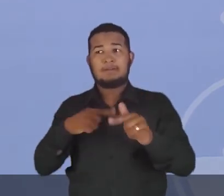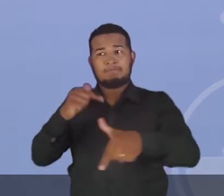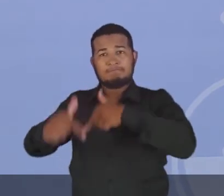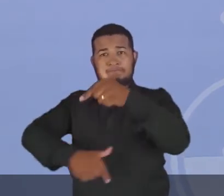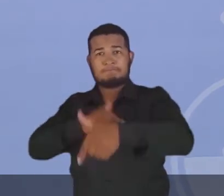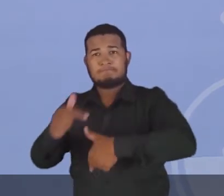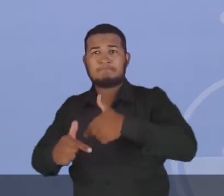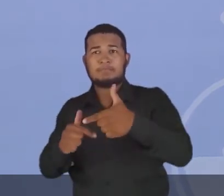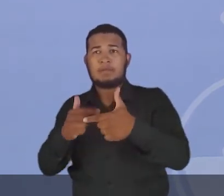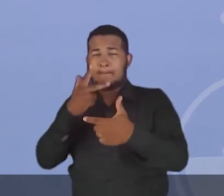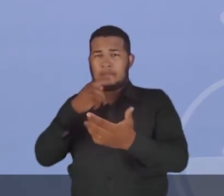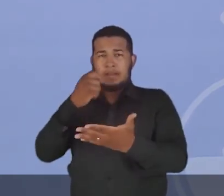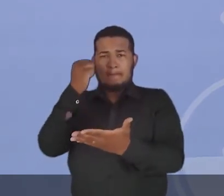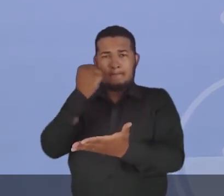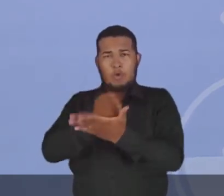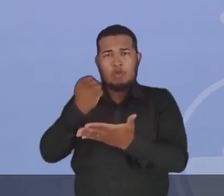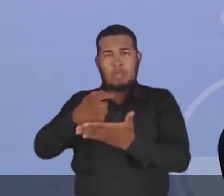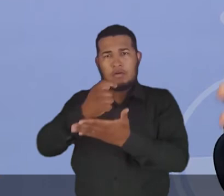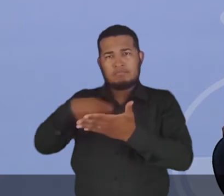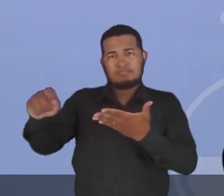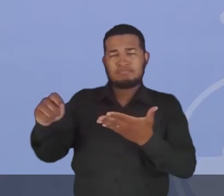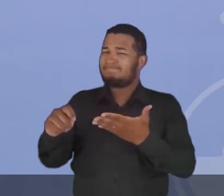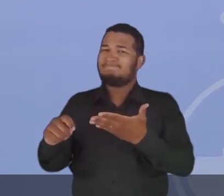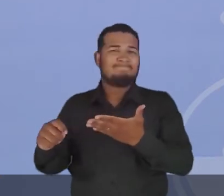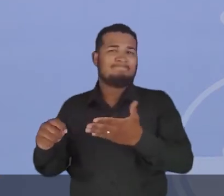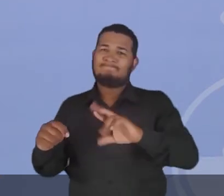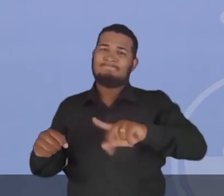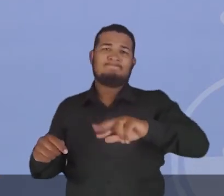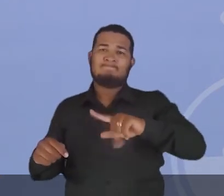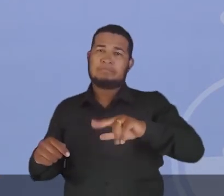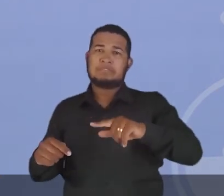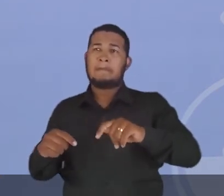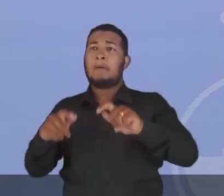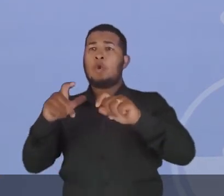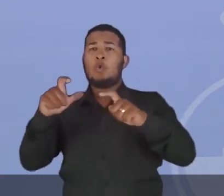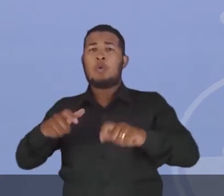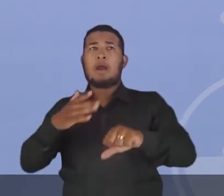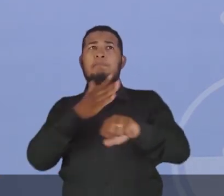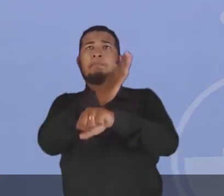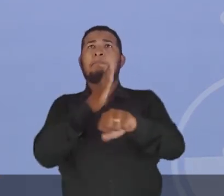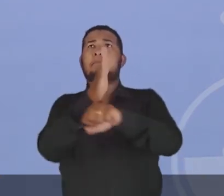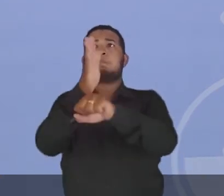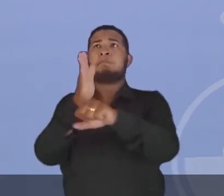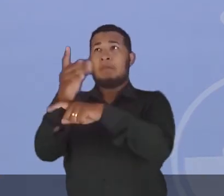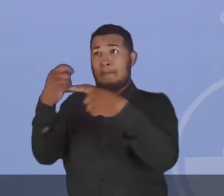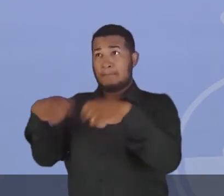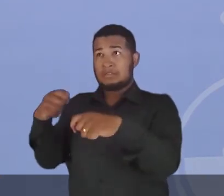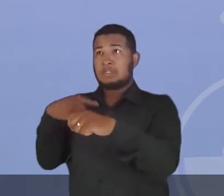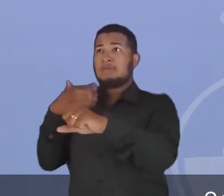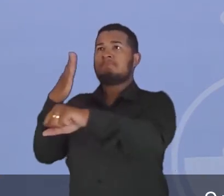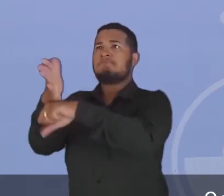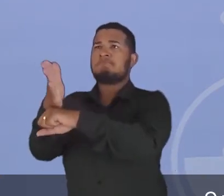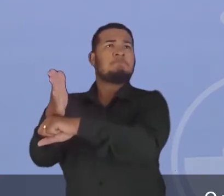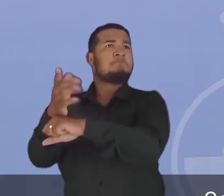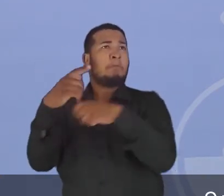atividades não na sua região, em atividades em diversas regiões que necessitam de mão de obra. O problema é que esse